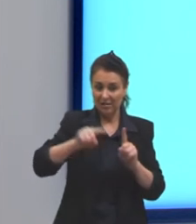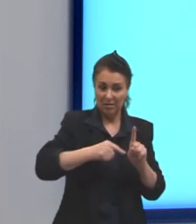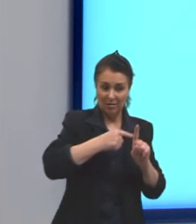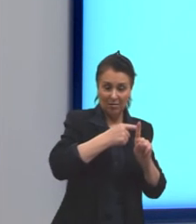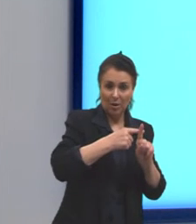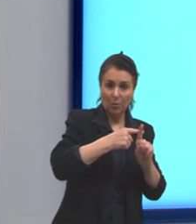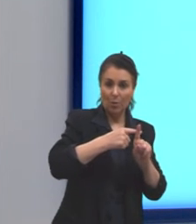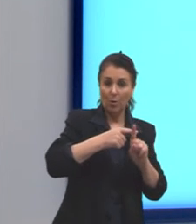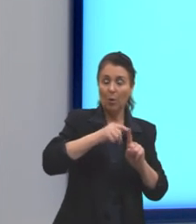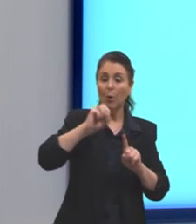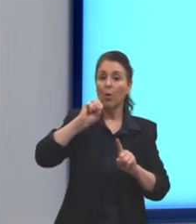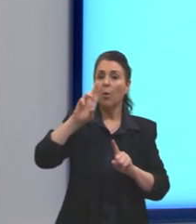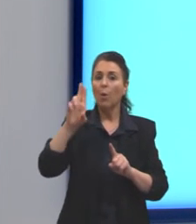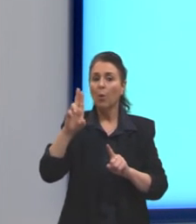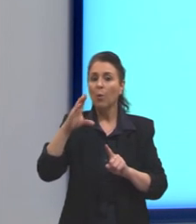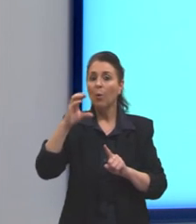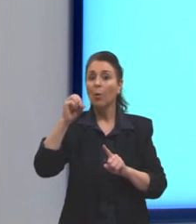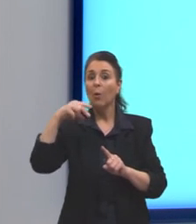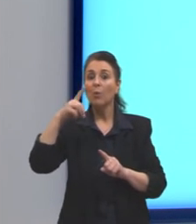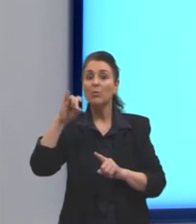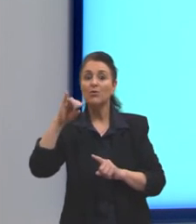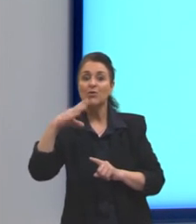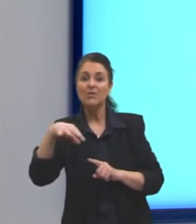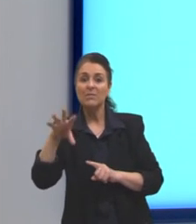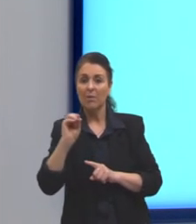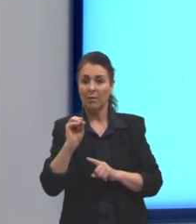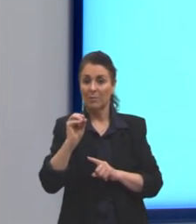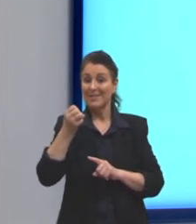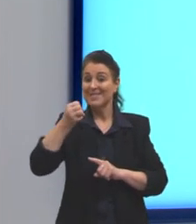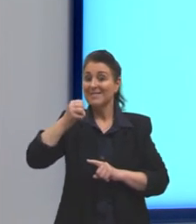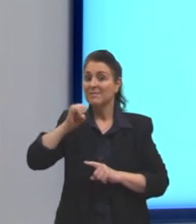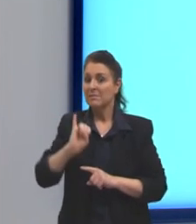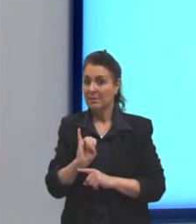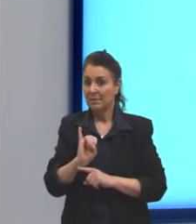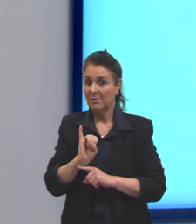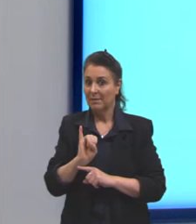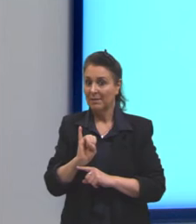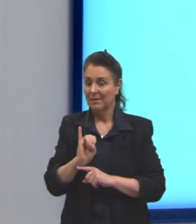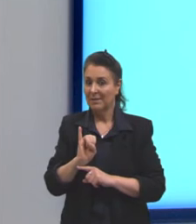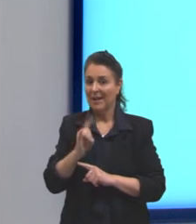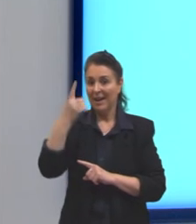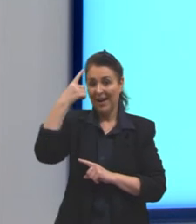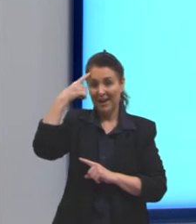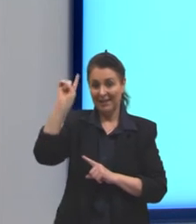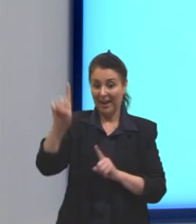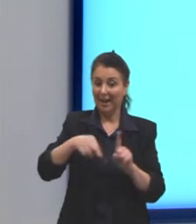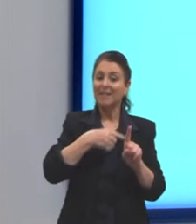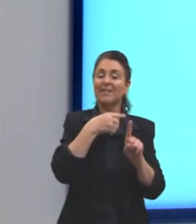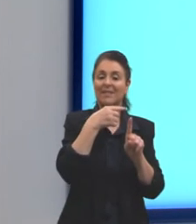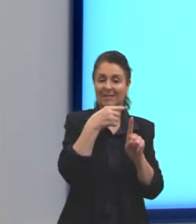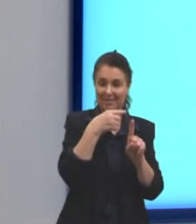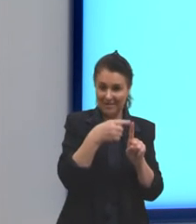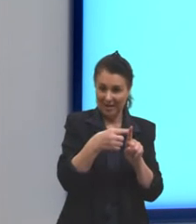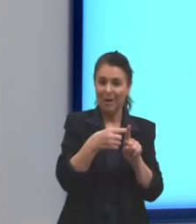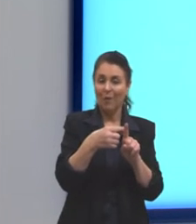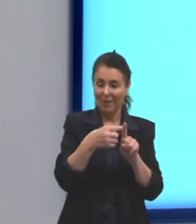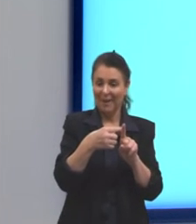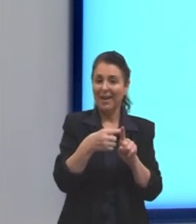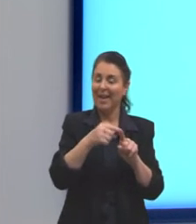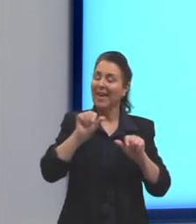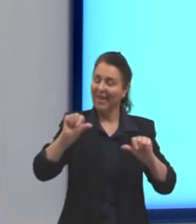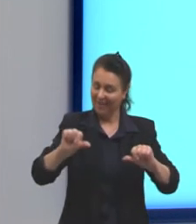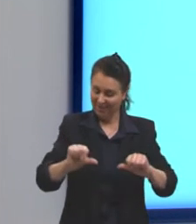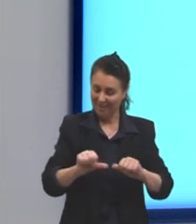uma ideia de condição? Aqui, provavelmente, gente sabe que a ideia de adição seria a vencedora